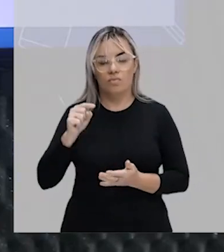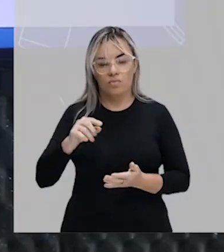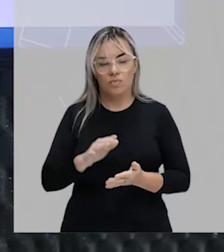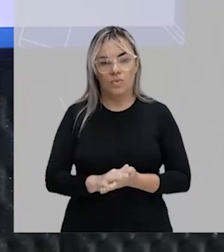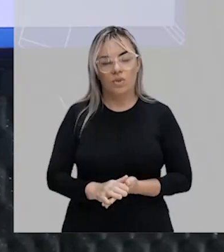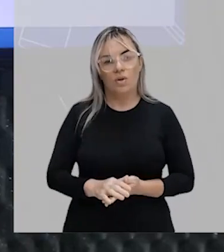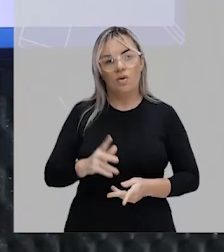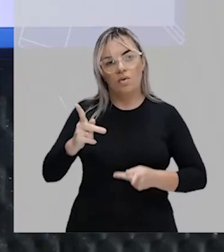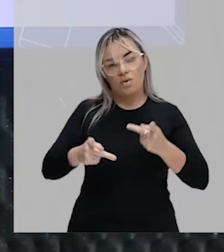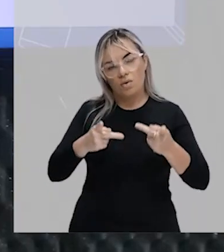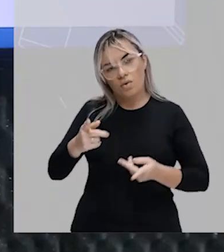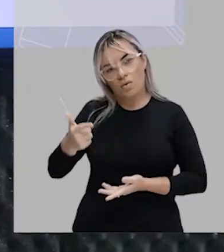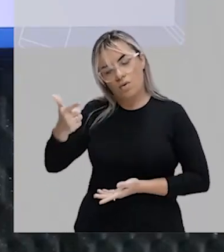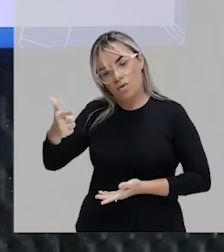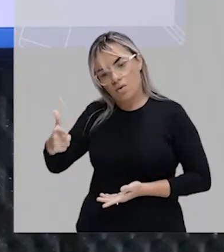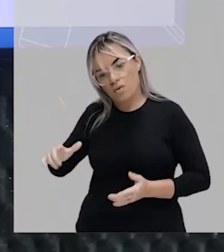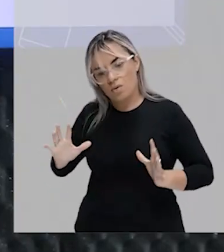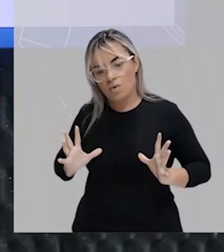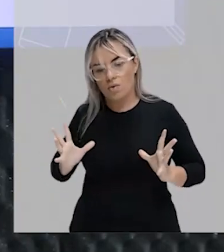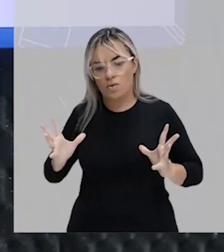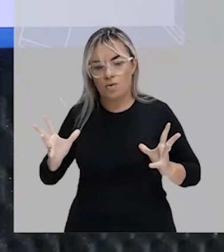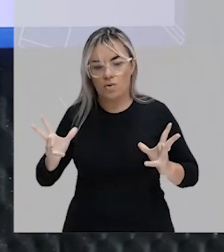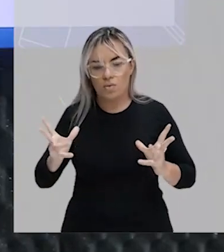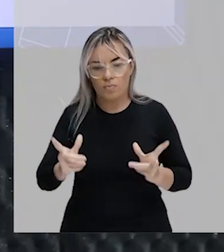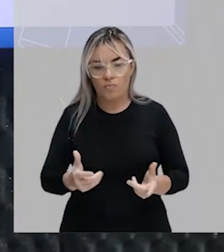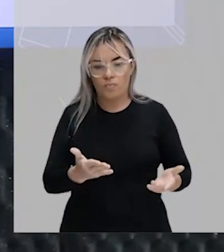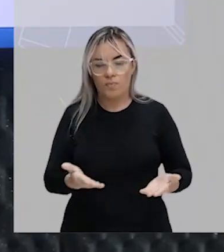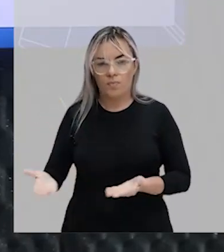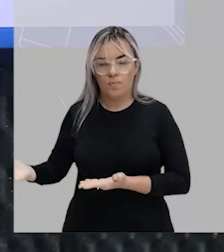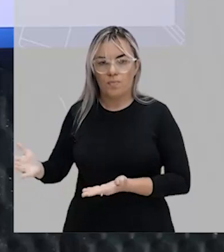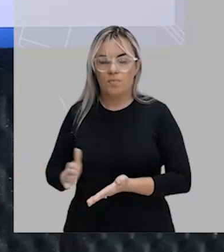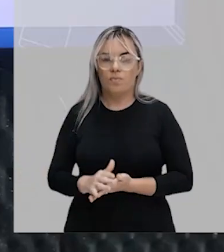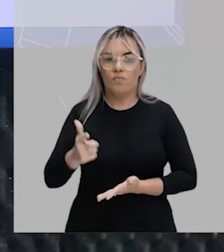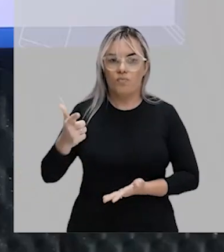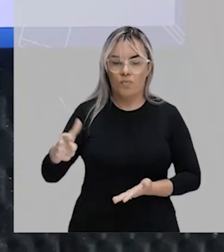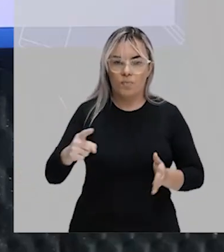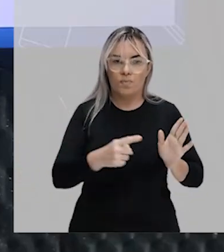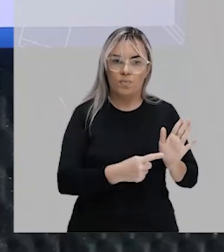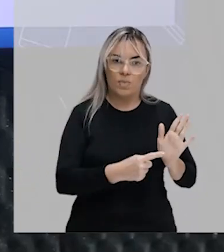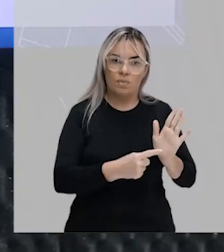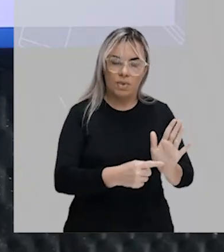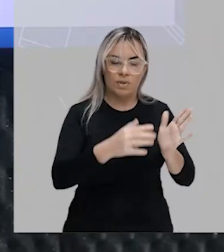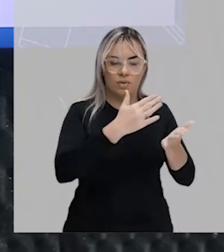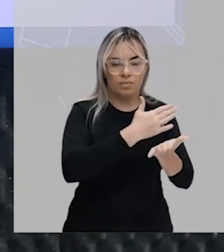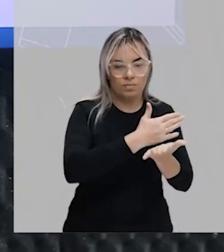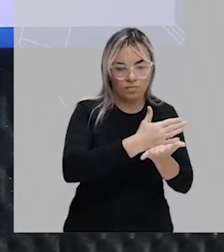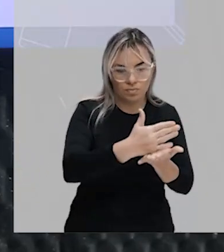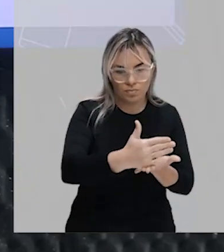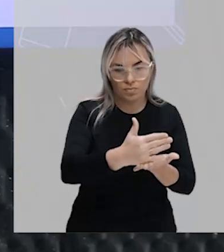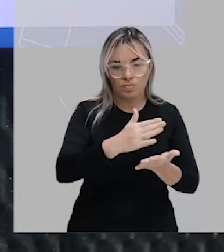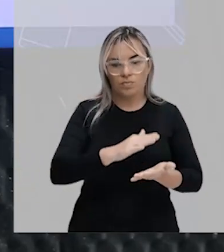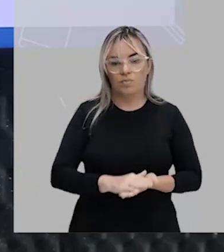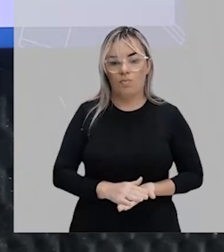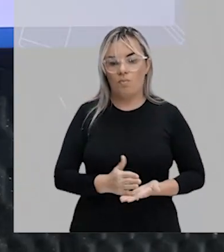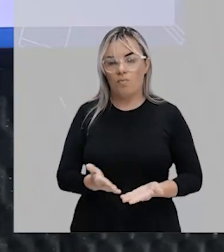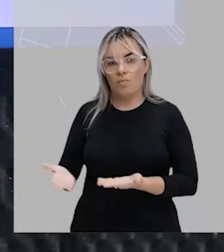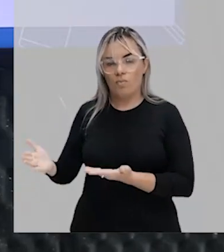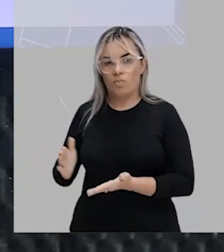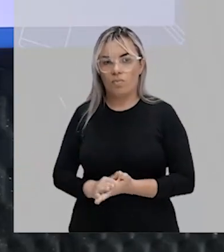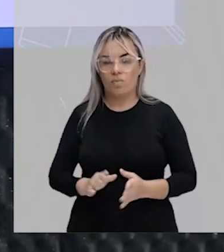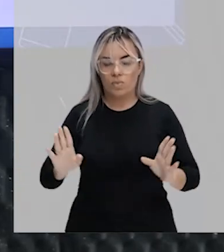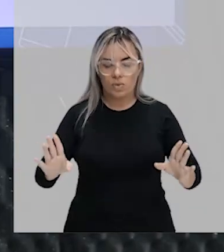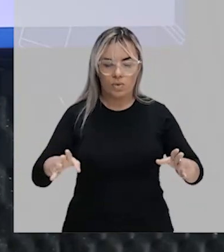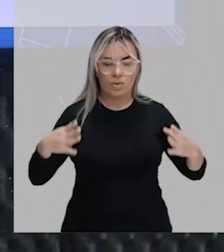repito, todo o restante tá tal qual foi apresentado no comecinho da questão. Então, chama a tua